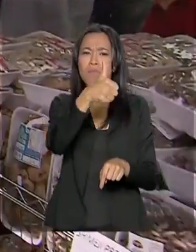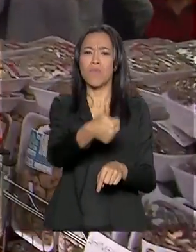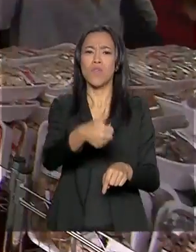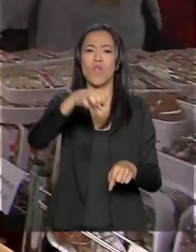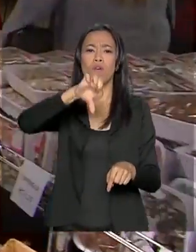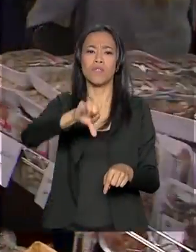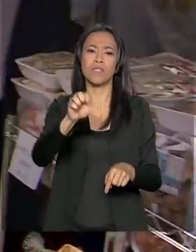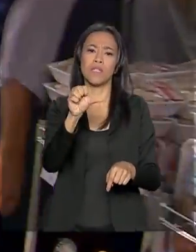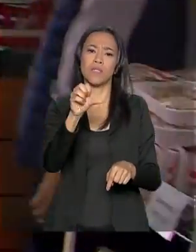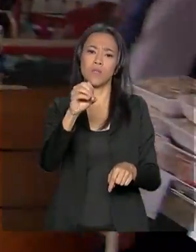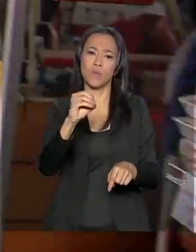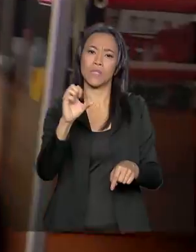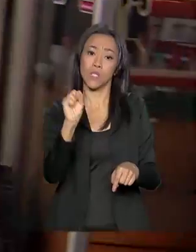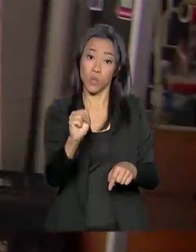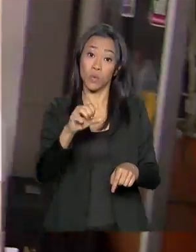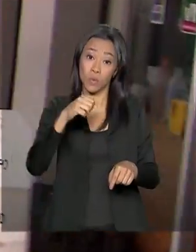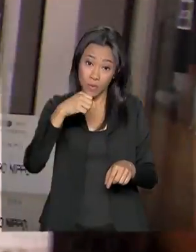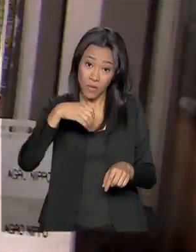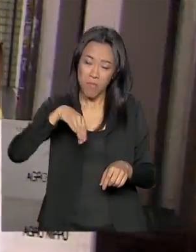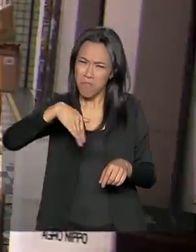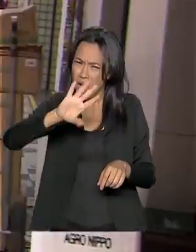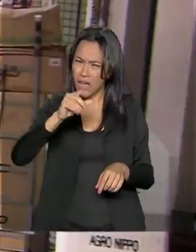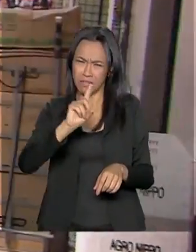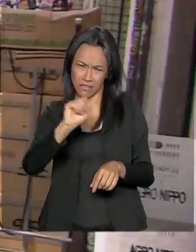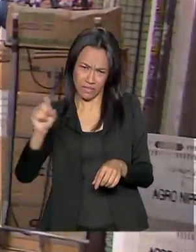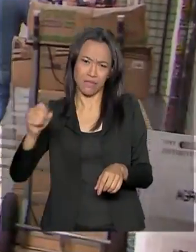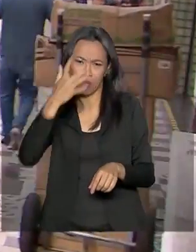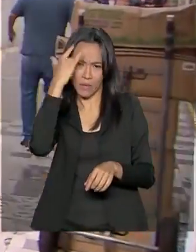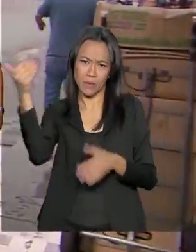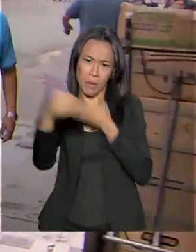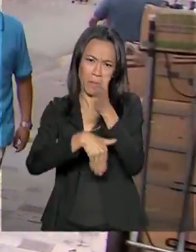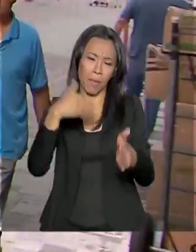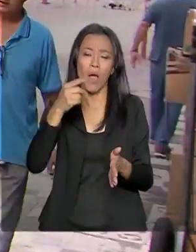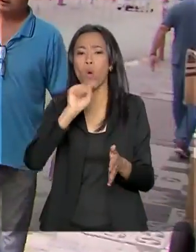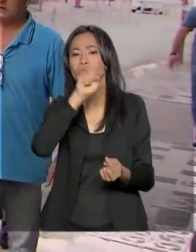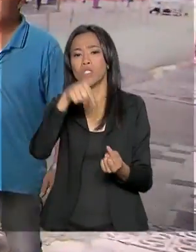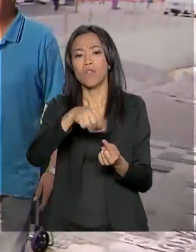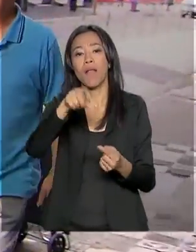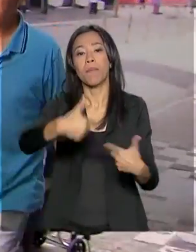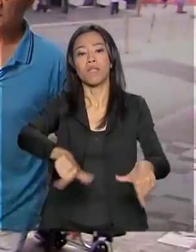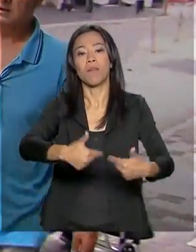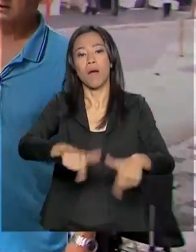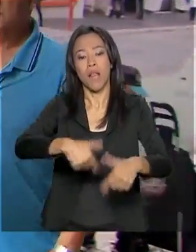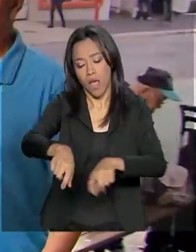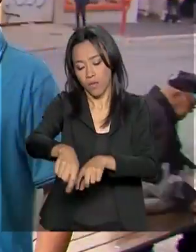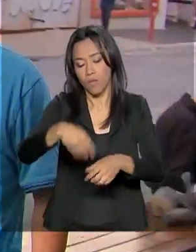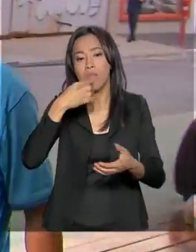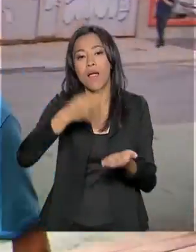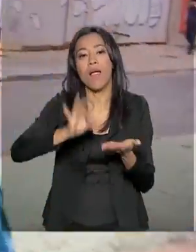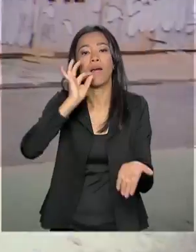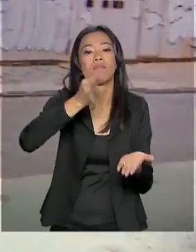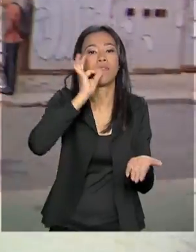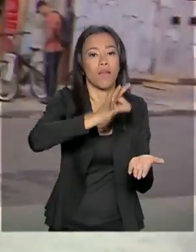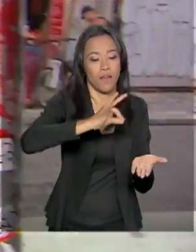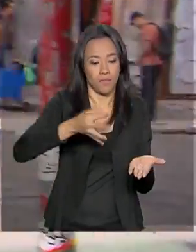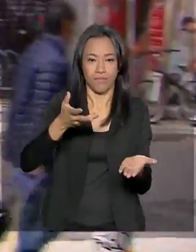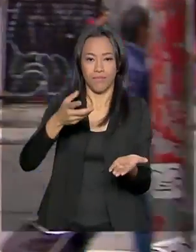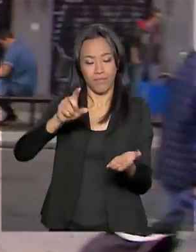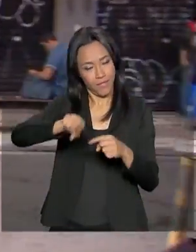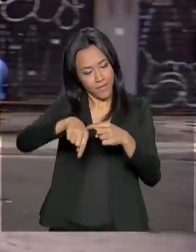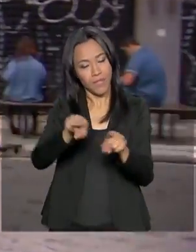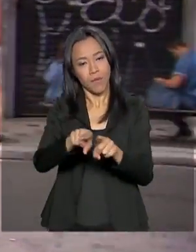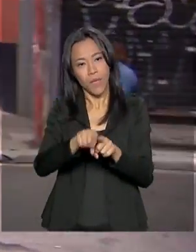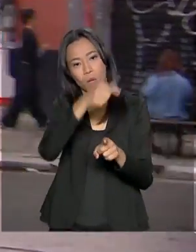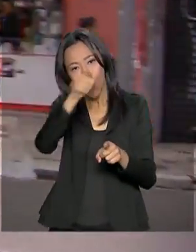781 imigrantes. Na época, a maioria veio para trabalhar nas lavouras de café e marcou presença em muitas